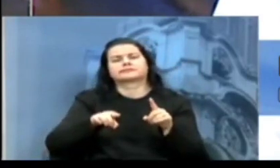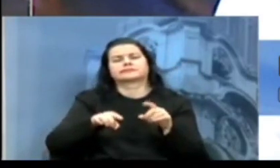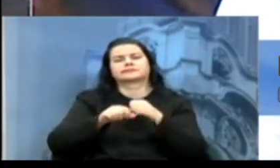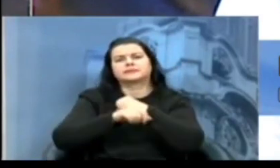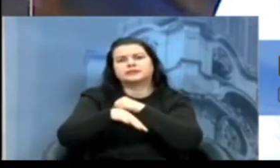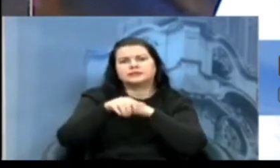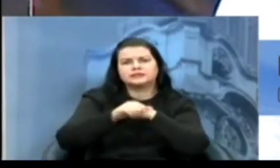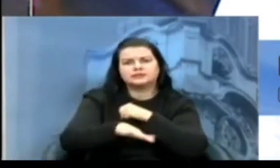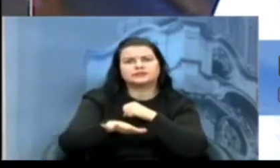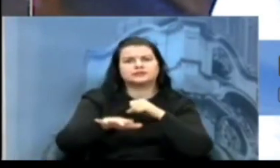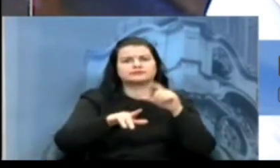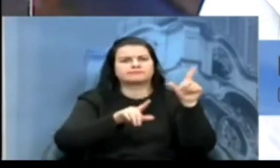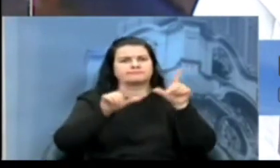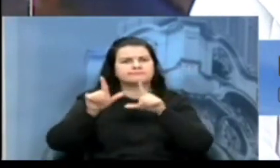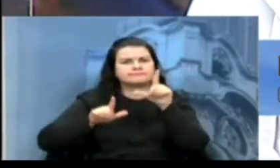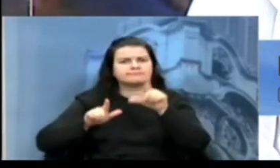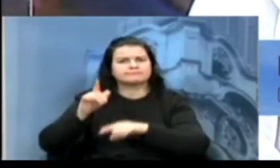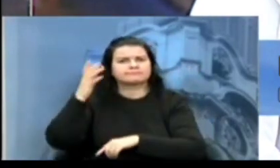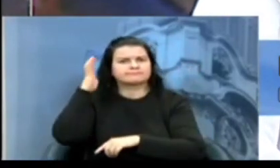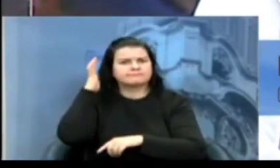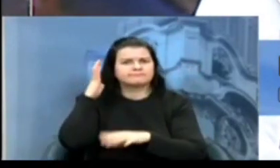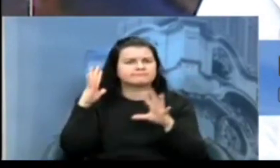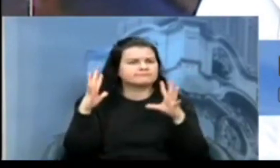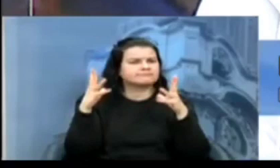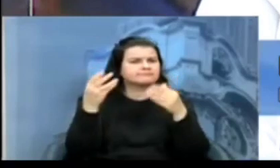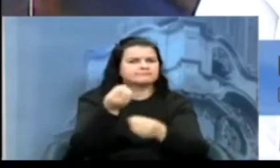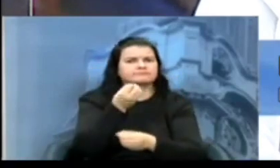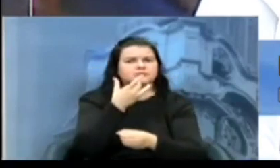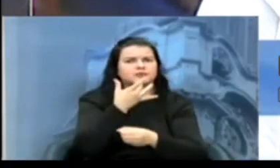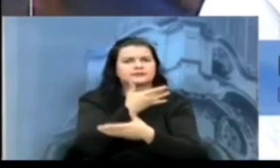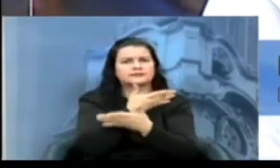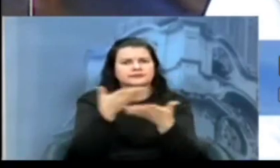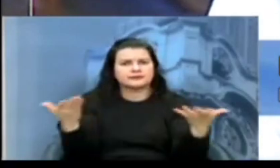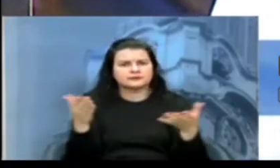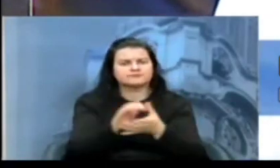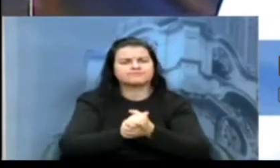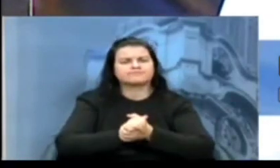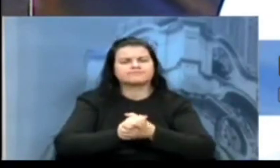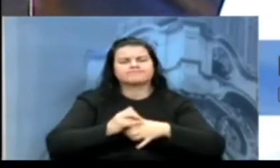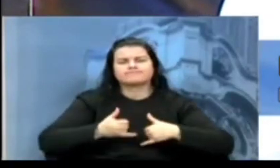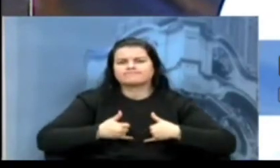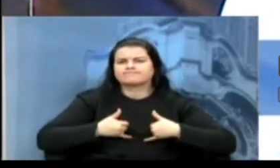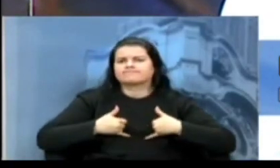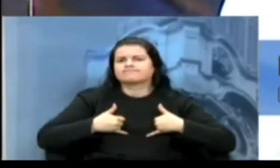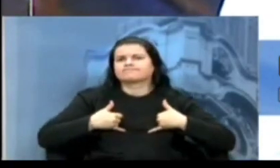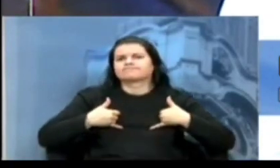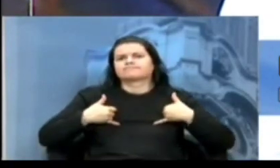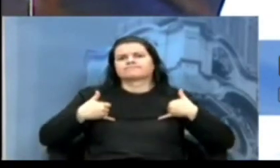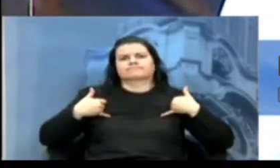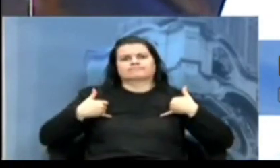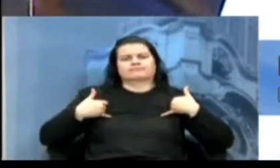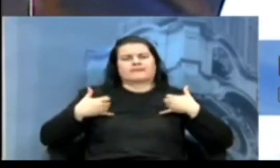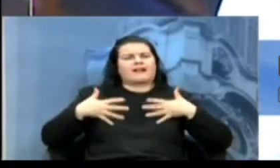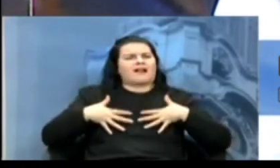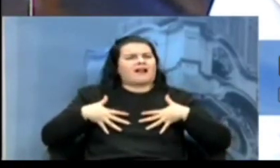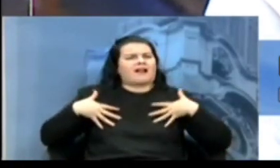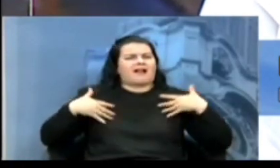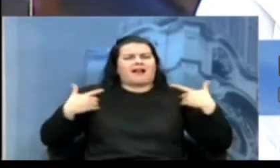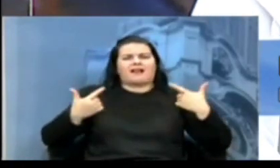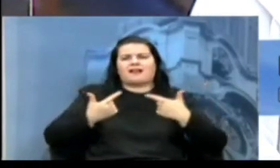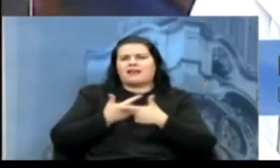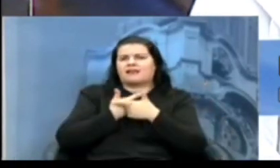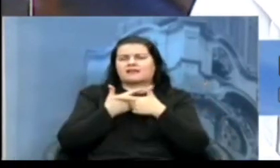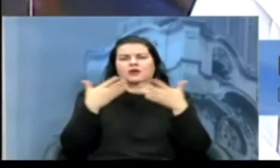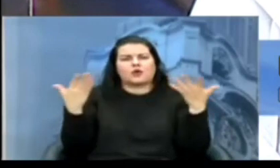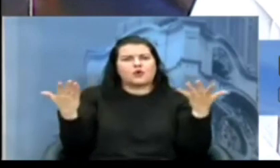senhoras e senhores, boa tarde. É com muita honra e alegria que hoje viemos receber esta bonita homenagem